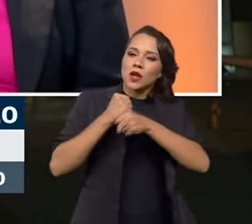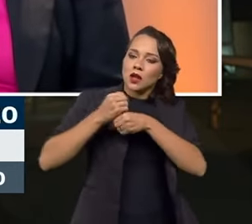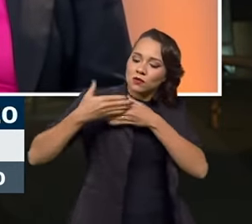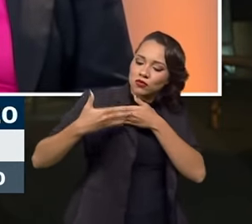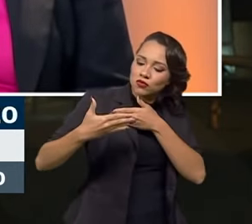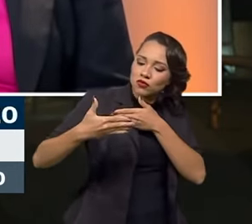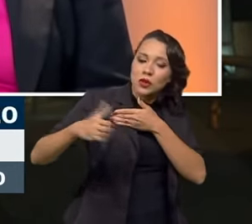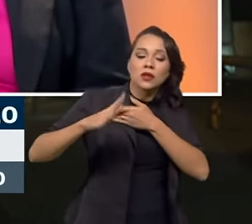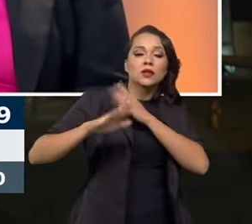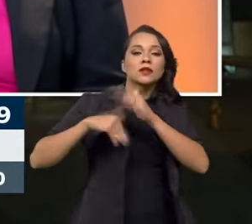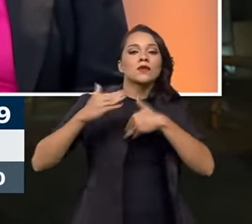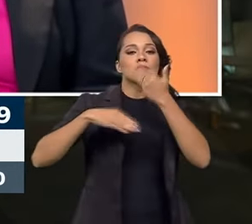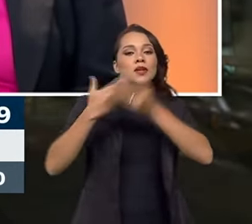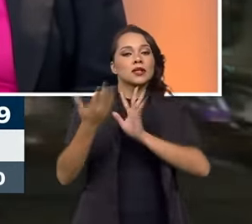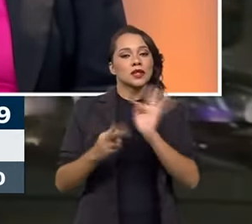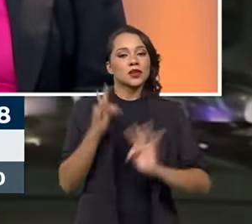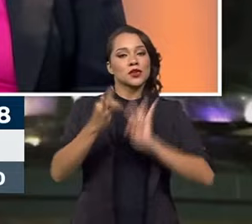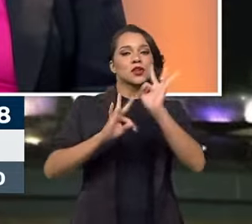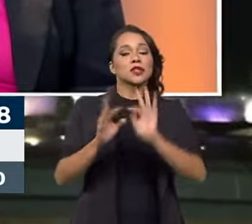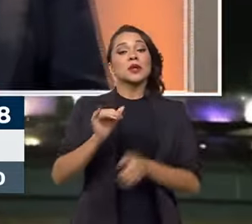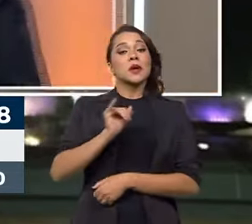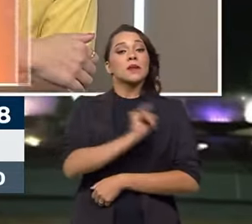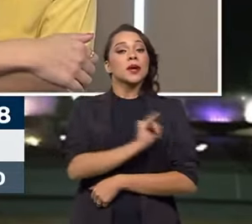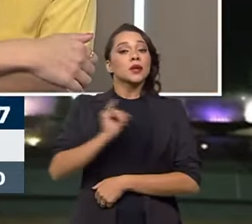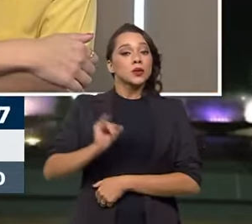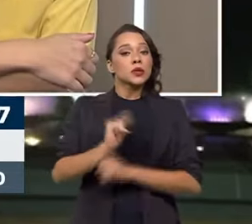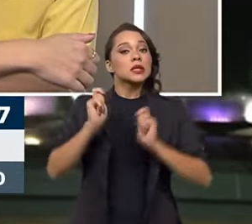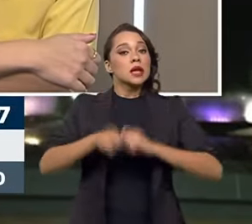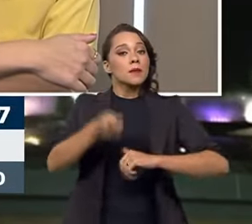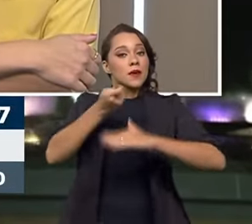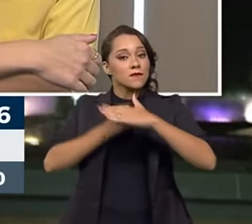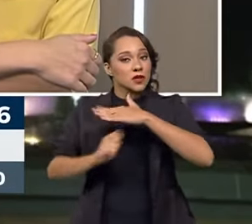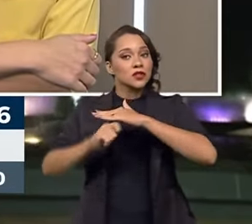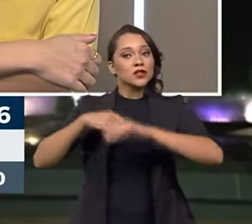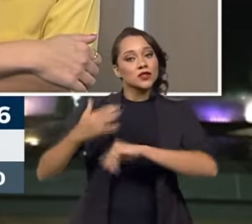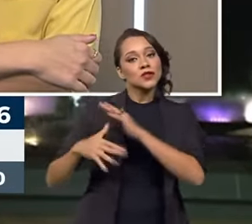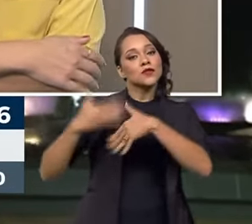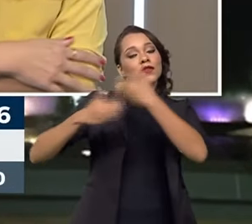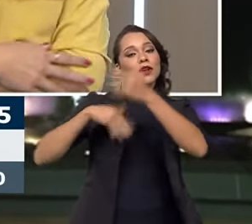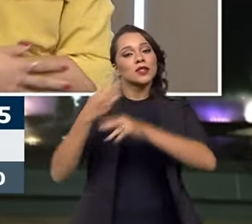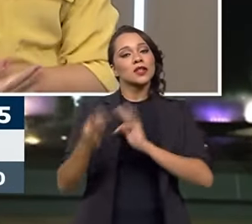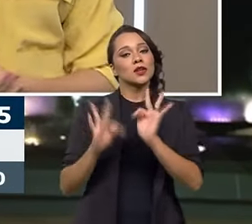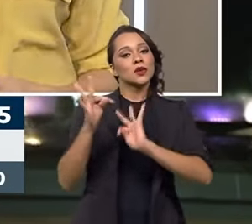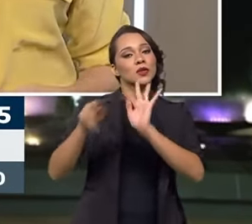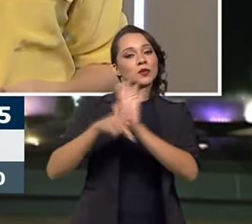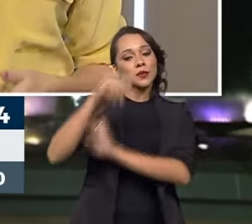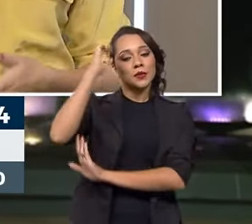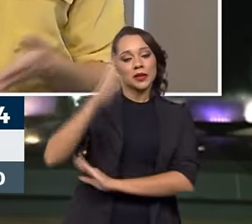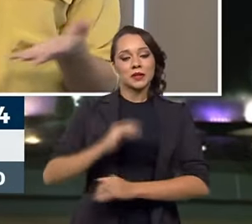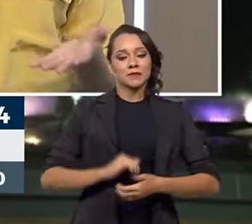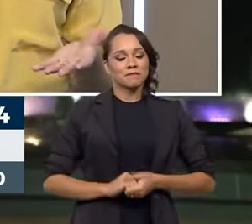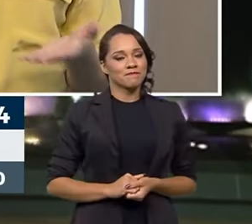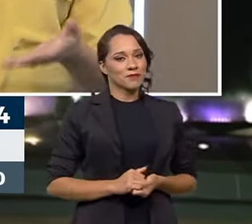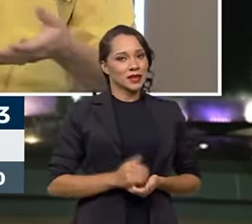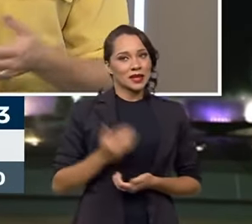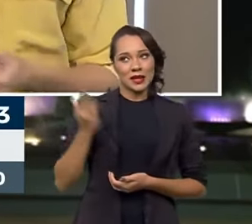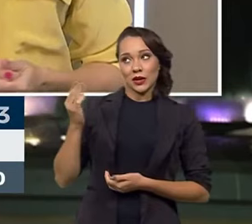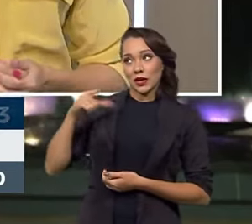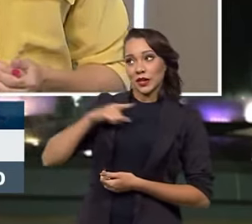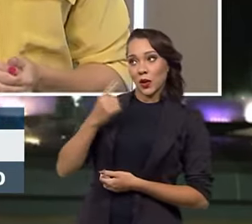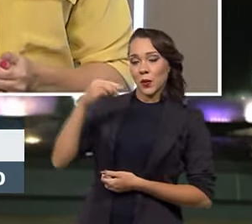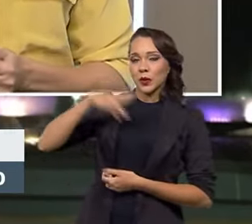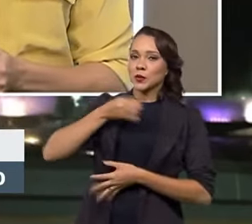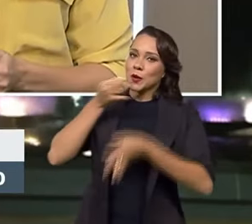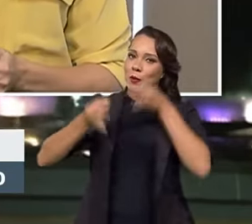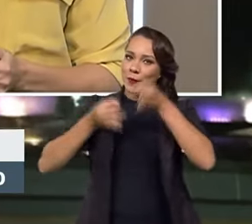as tecnologias e que a indústria possa investir e desenvolver as tecnologias nacionais. Márcia, você tem agora um minuto para